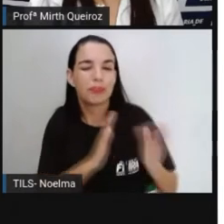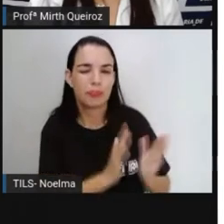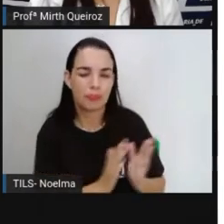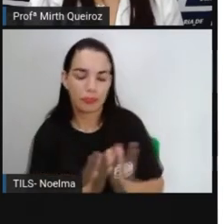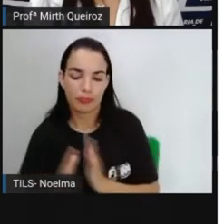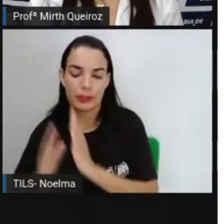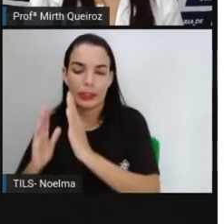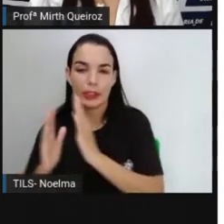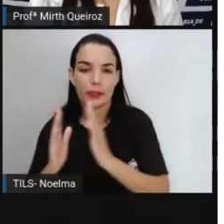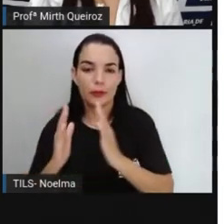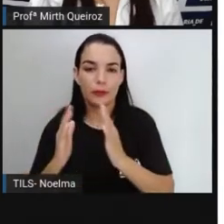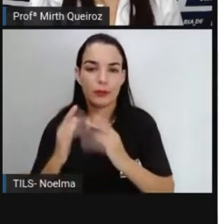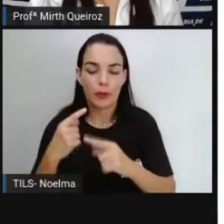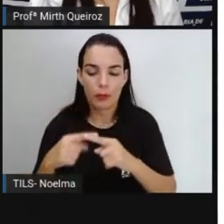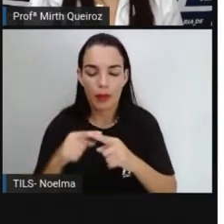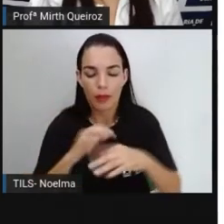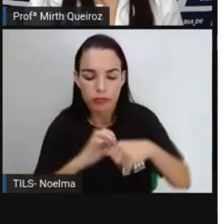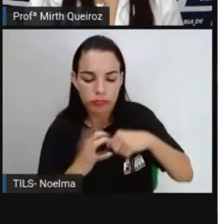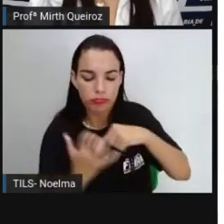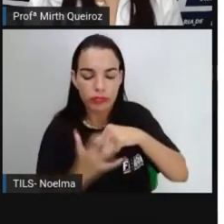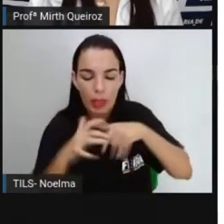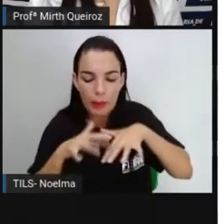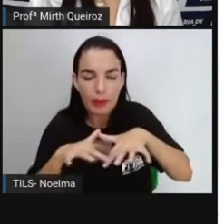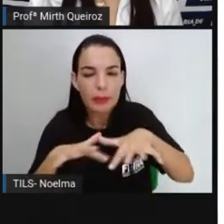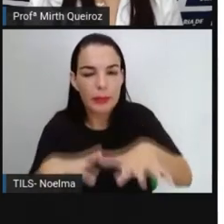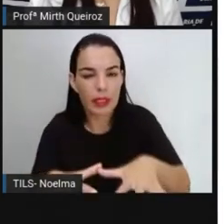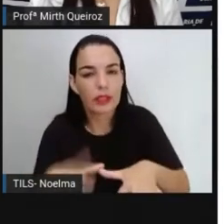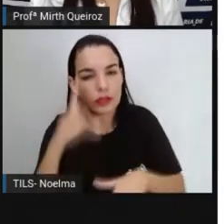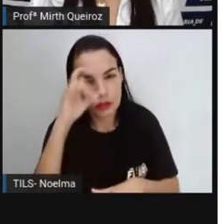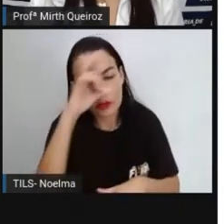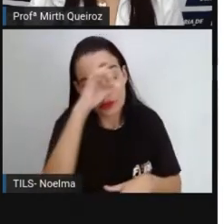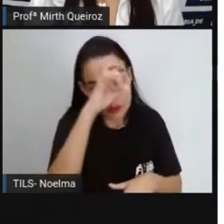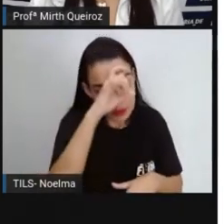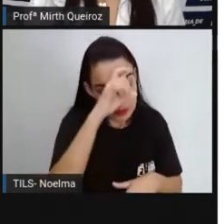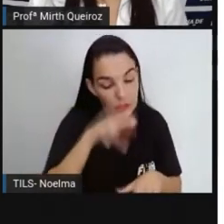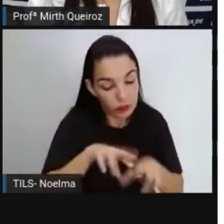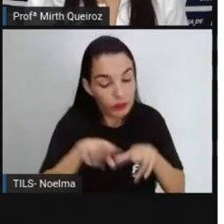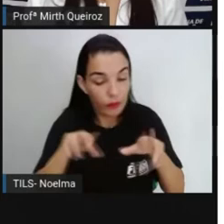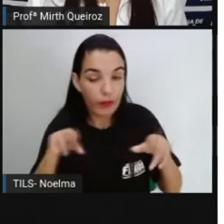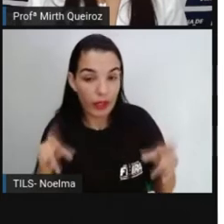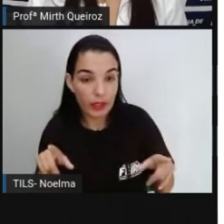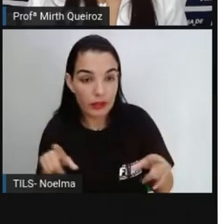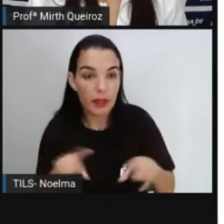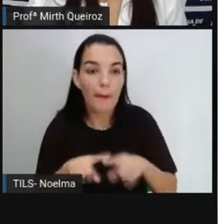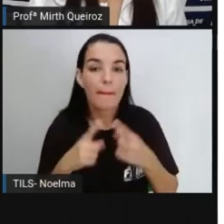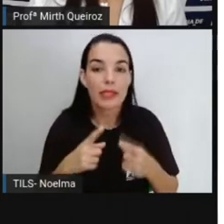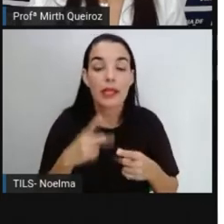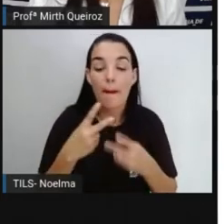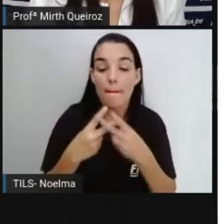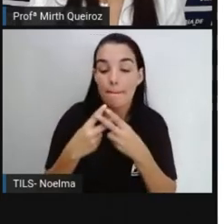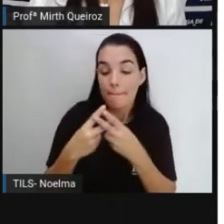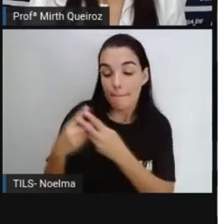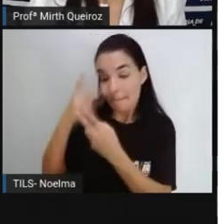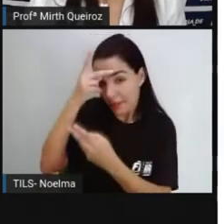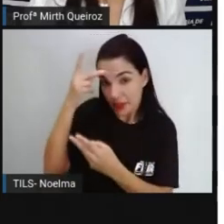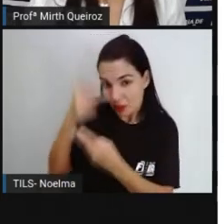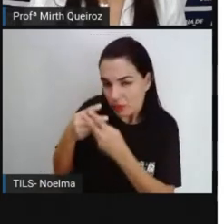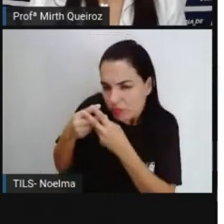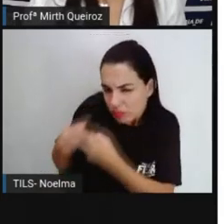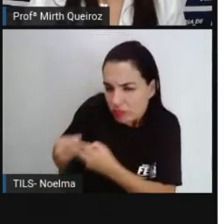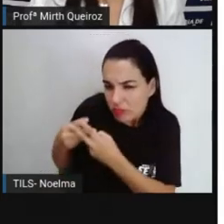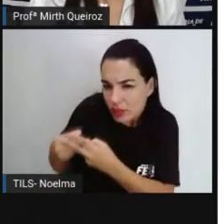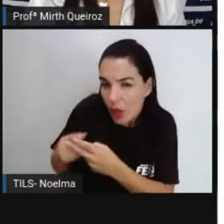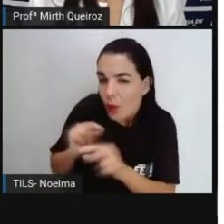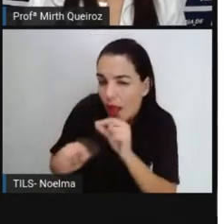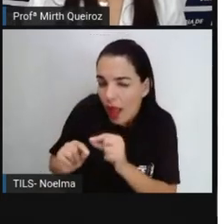A gente se manter calma durante as adversidades É uma forma de que a gente... Pessoas resilientes são pessoas que controlam as suas próprias